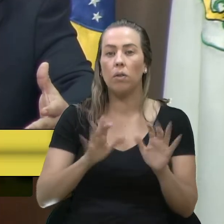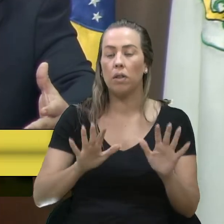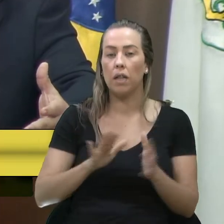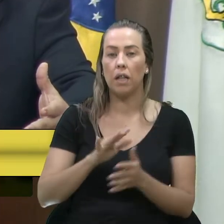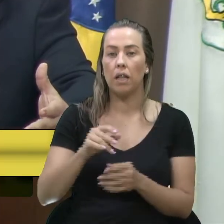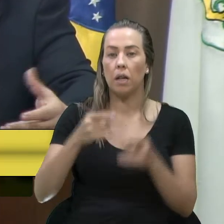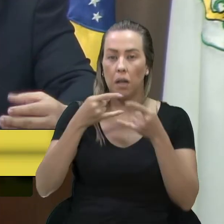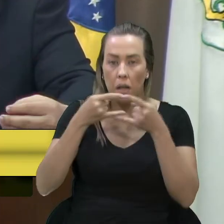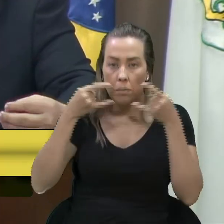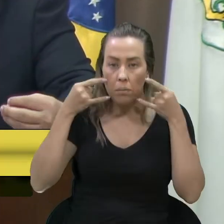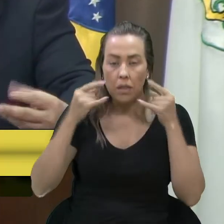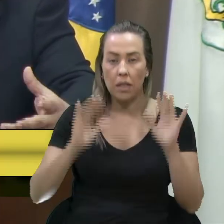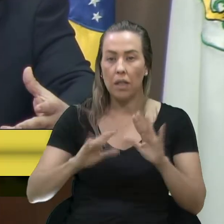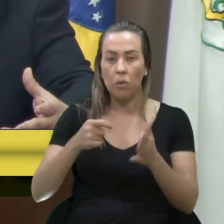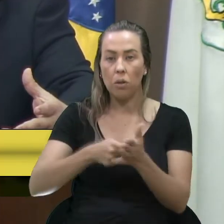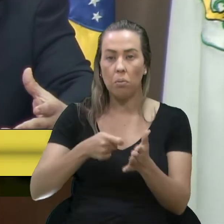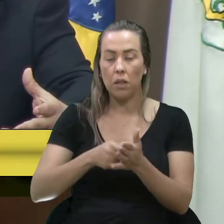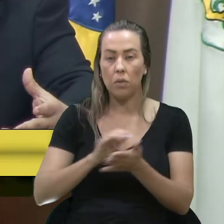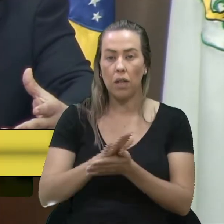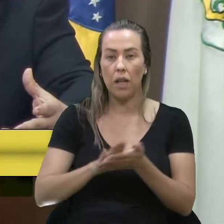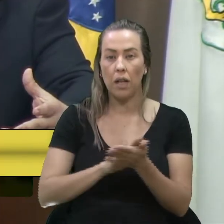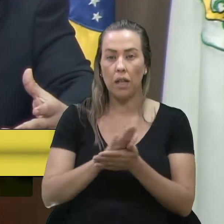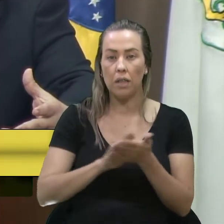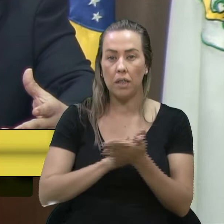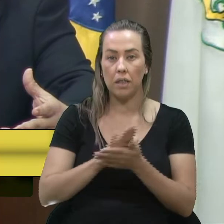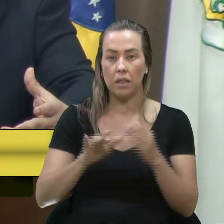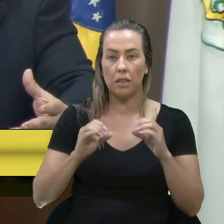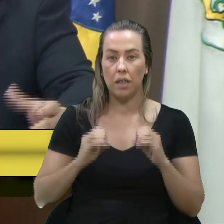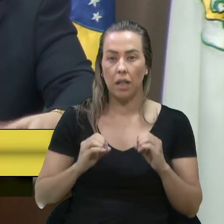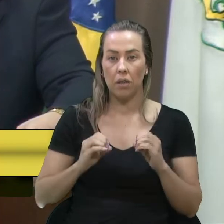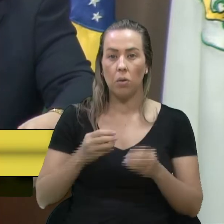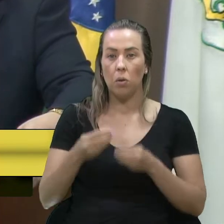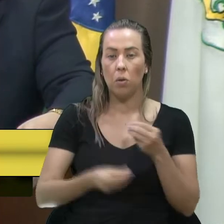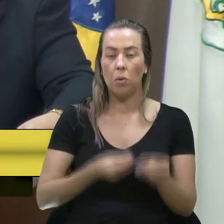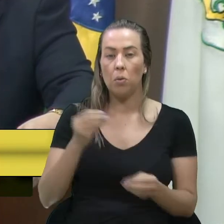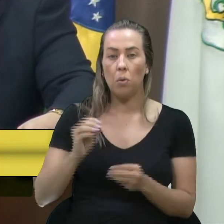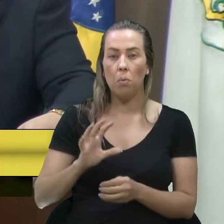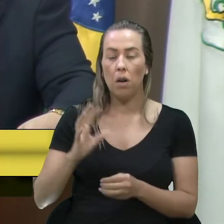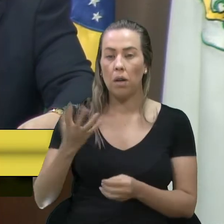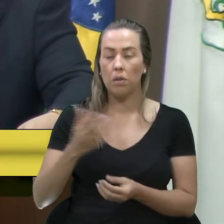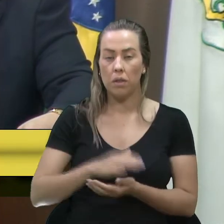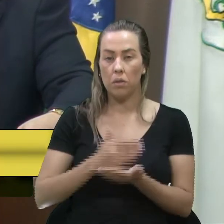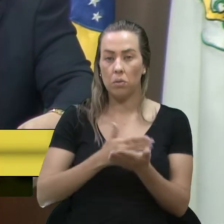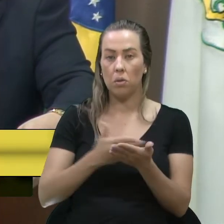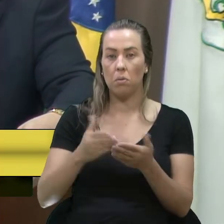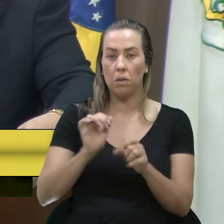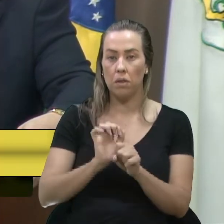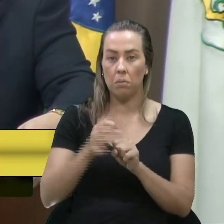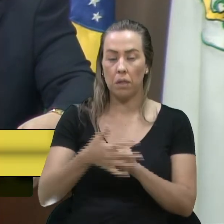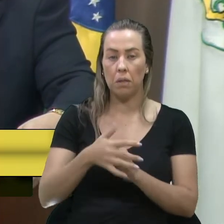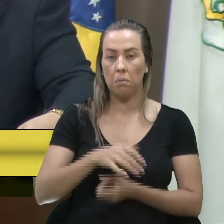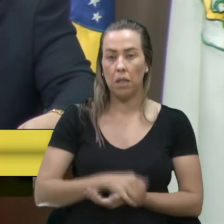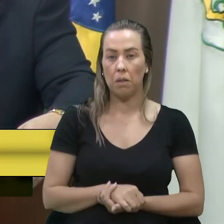a máscara e ninguém está obrigando. Foi como aconteceu no início da pandemia,